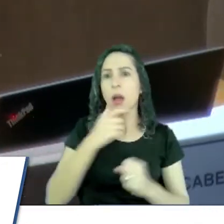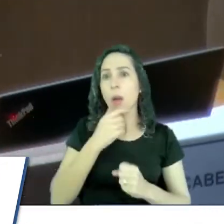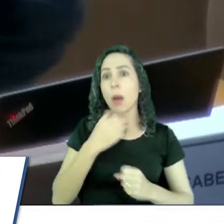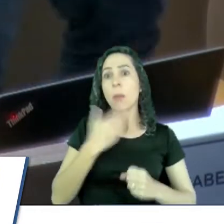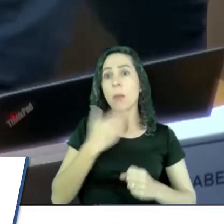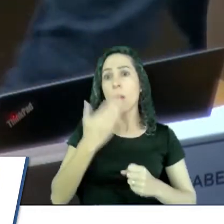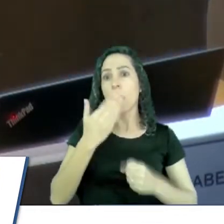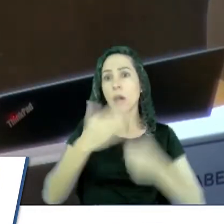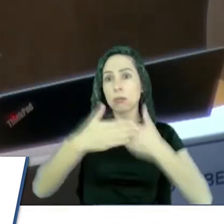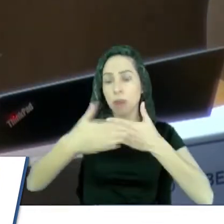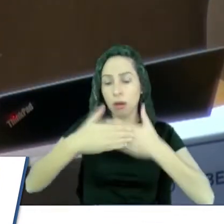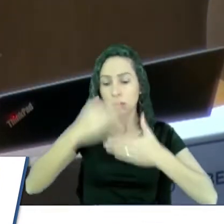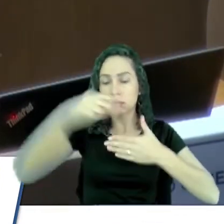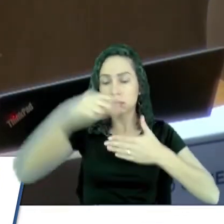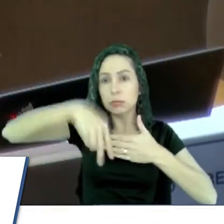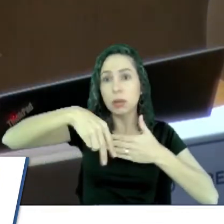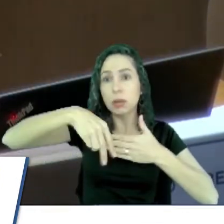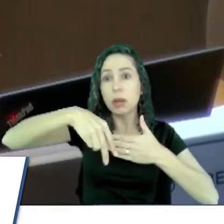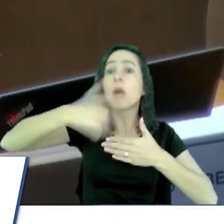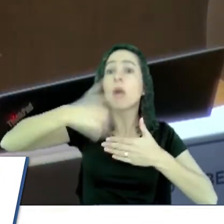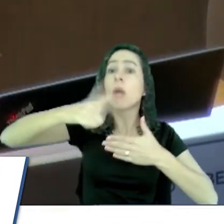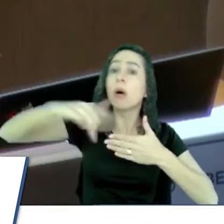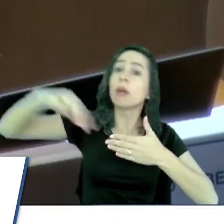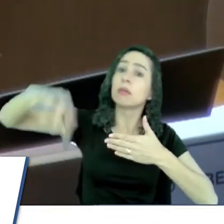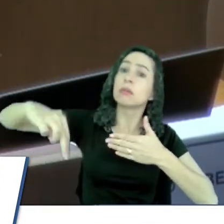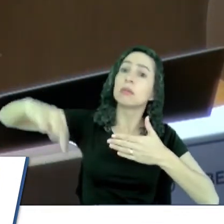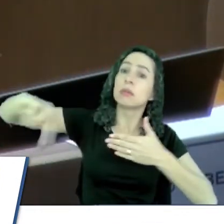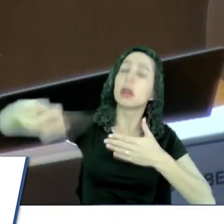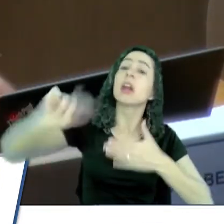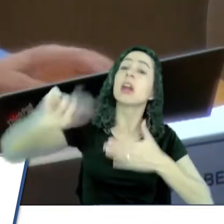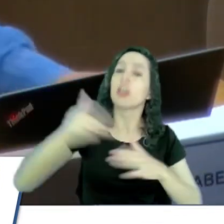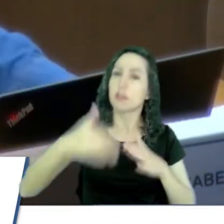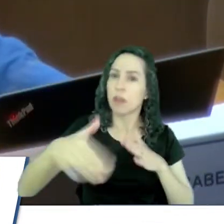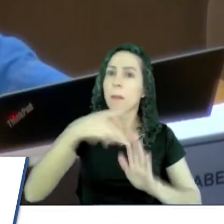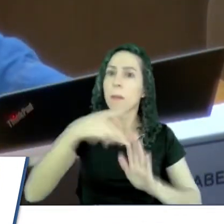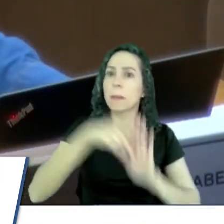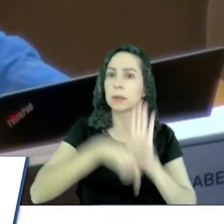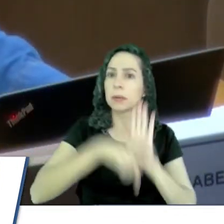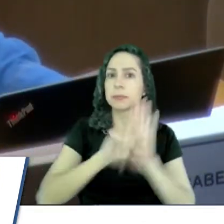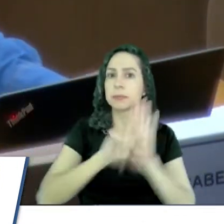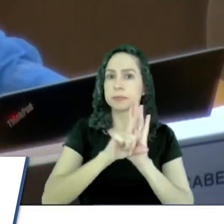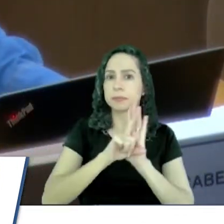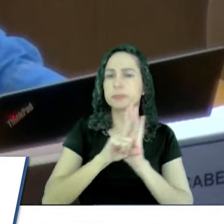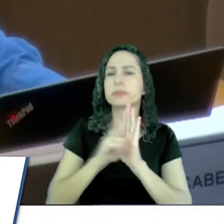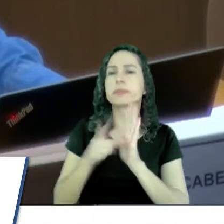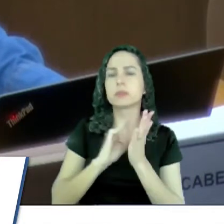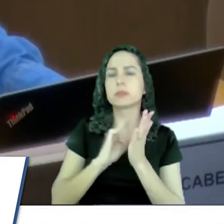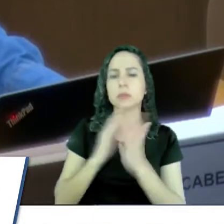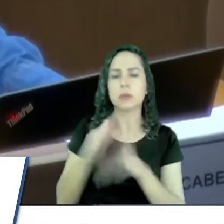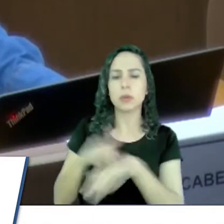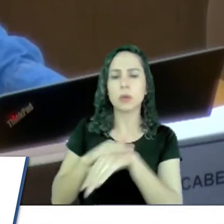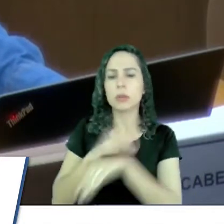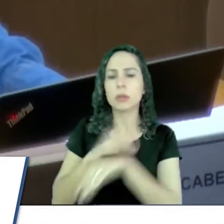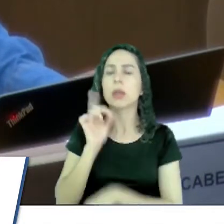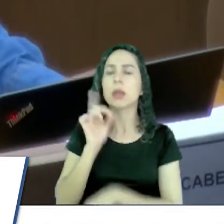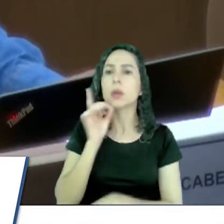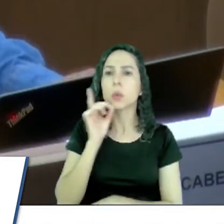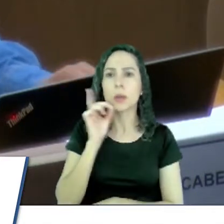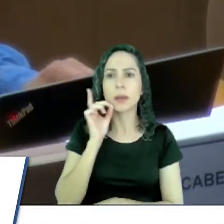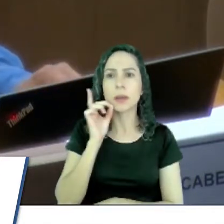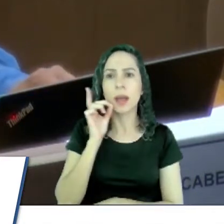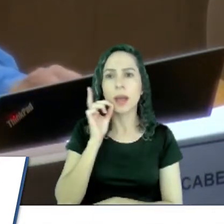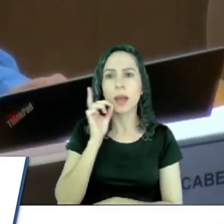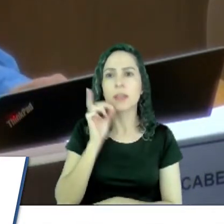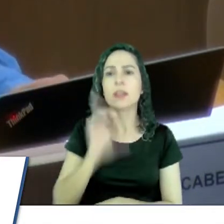local, e é isso que nós vamos entrar com o projeto de lei, inclusive estava conversando com o dono Izete, nós vamos fazer em nome de todos os vereadores